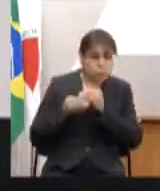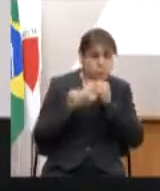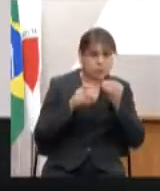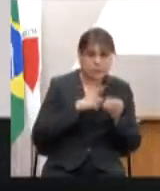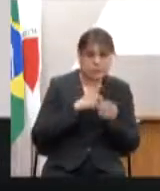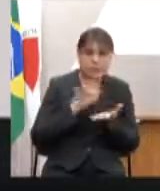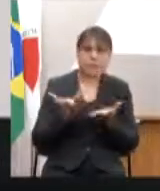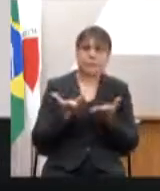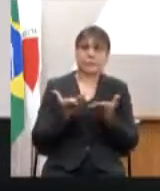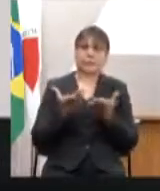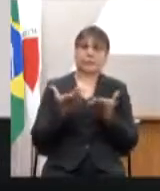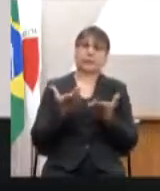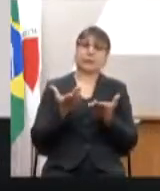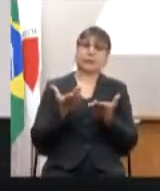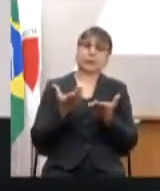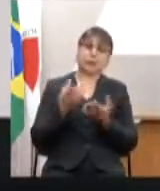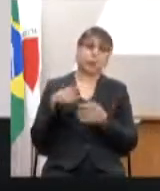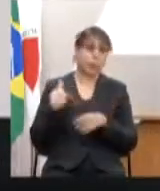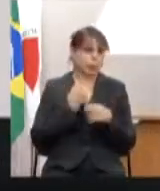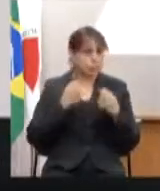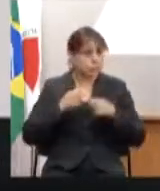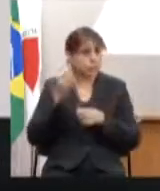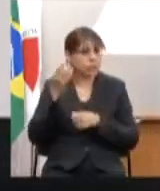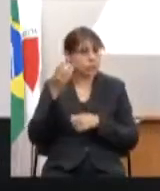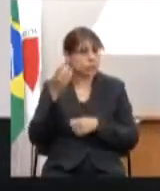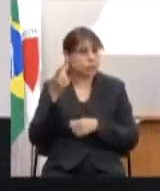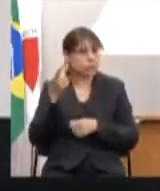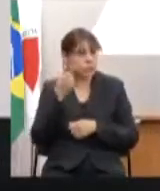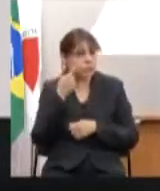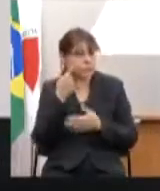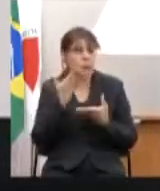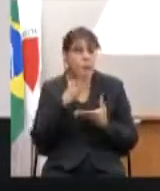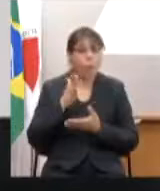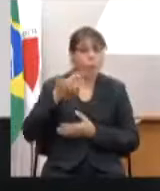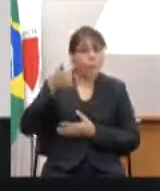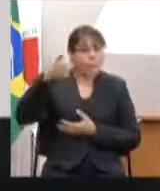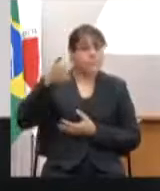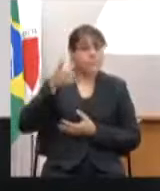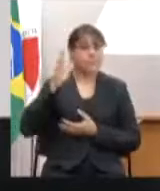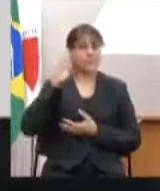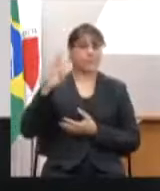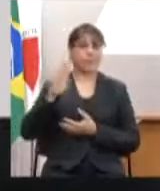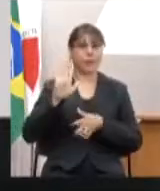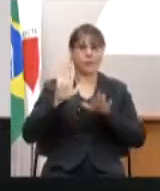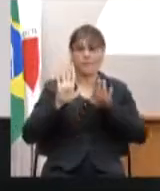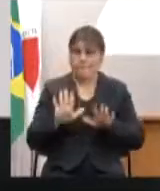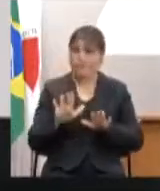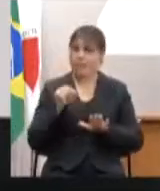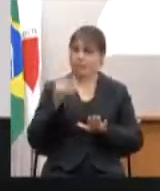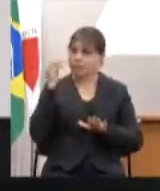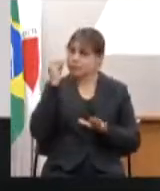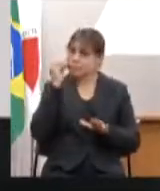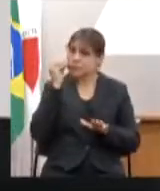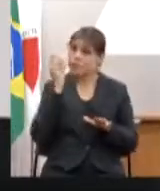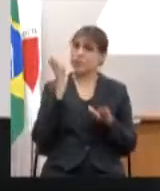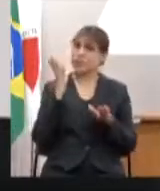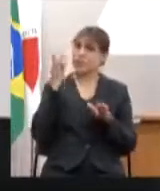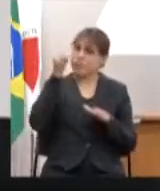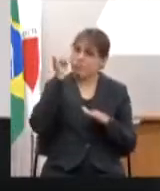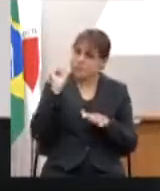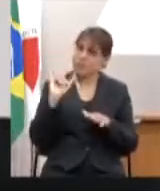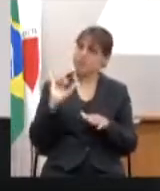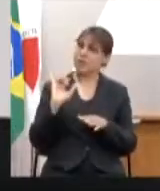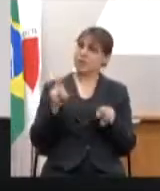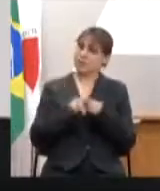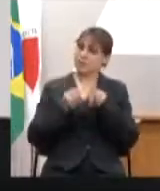ainda há tempo de nós sentarmos e tentar ver as prioridades, elas vão de encontro a diminuir o impacto que a